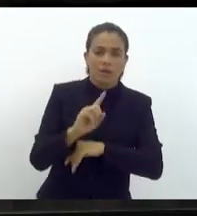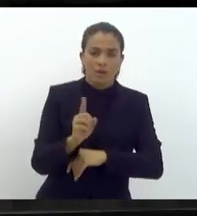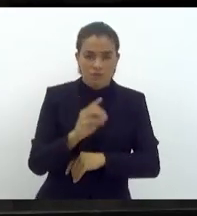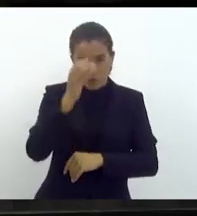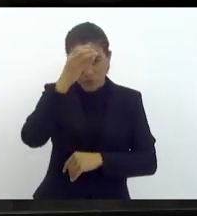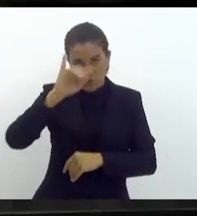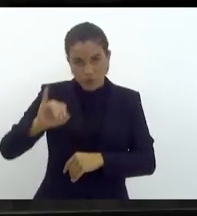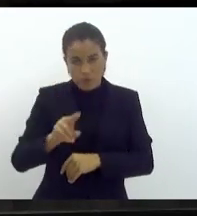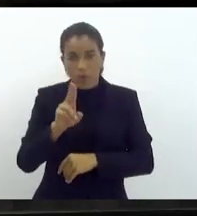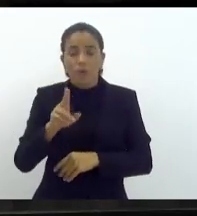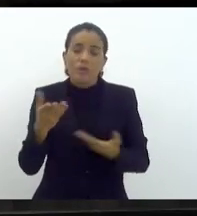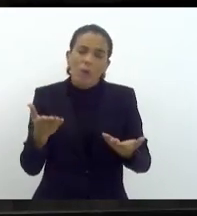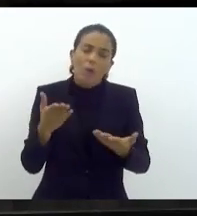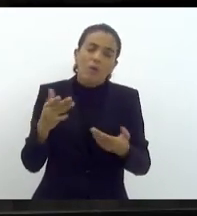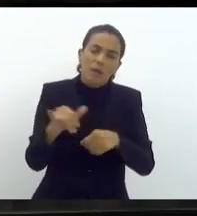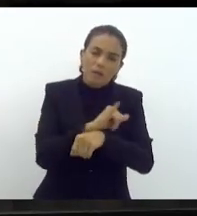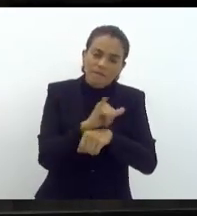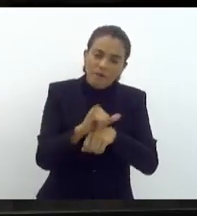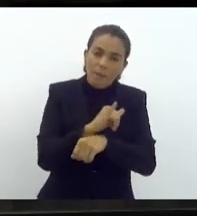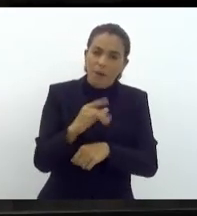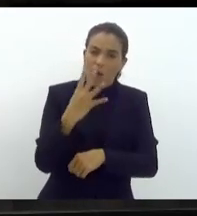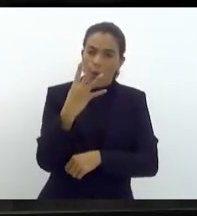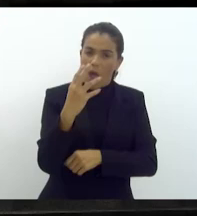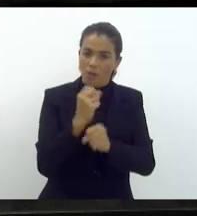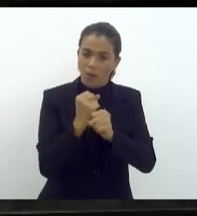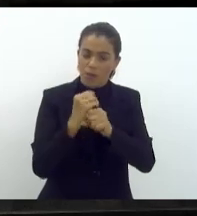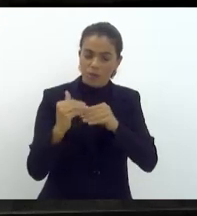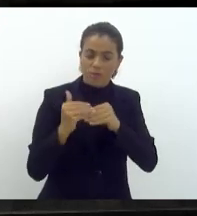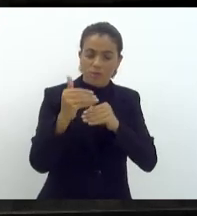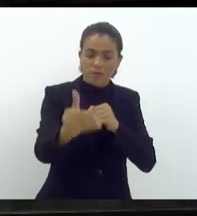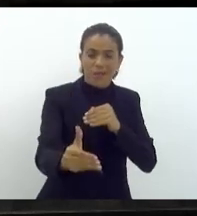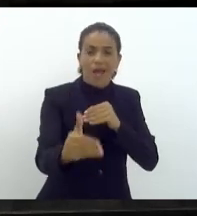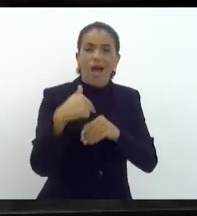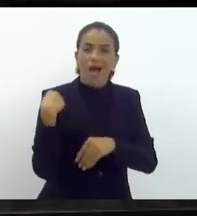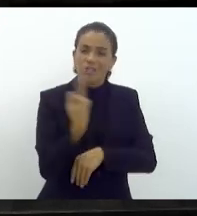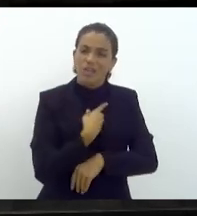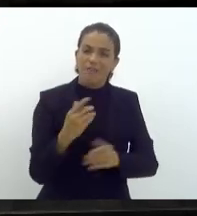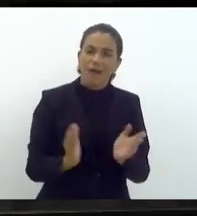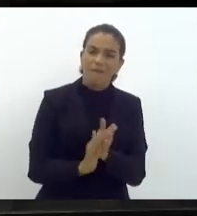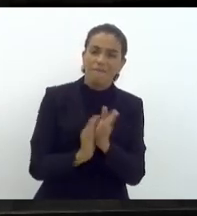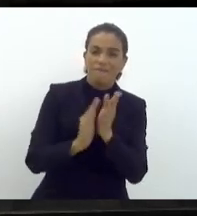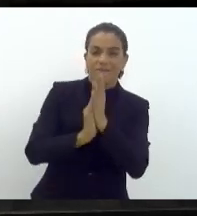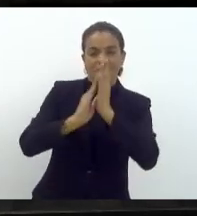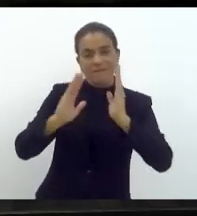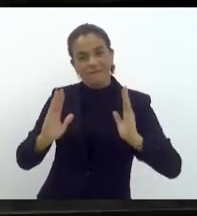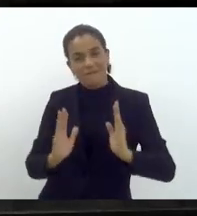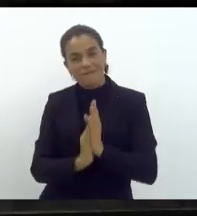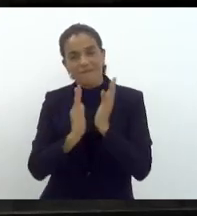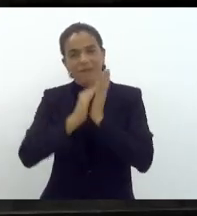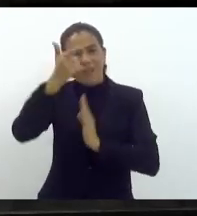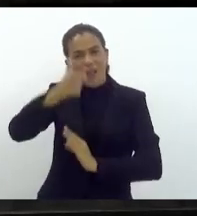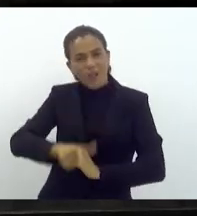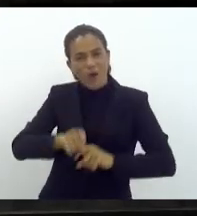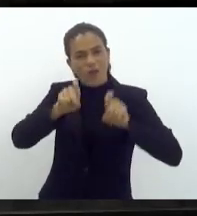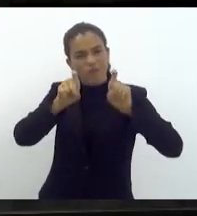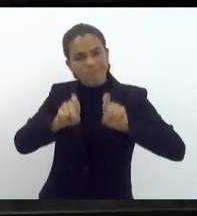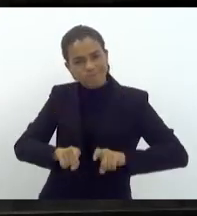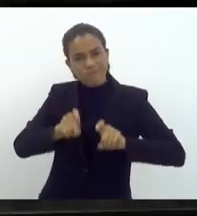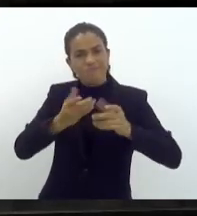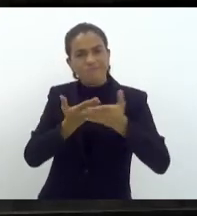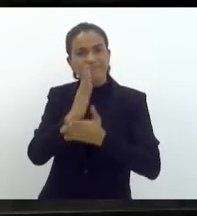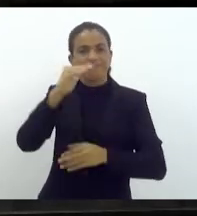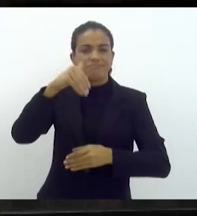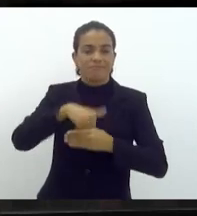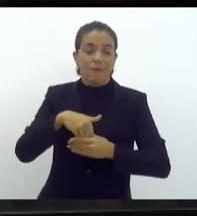certeza que dessa forma a gente daqui a quatro anos nós vamos sair daqui aplaudidos e vamos novamente ser reeleitos porque a gente vai ter feito um grande